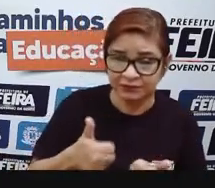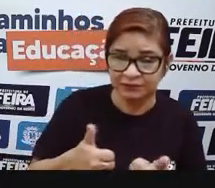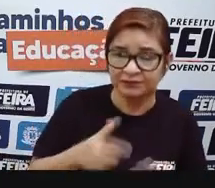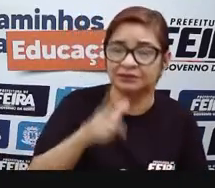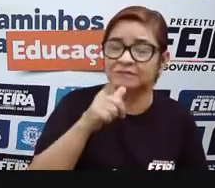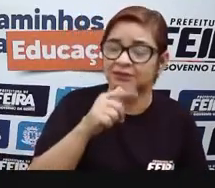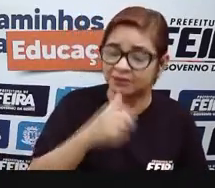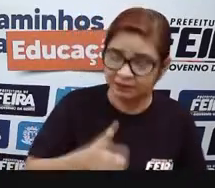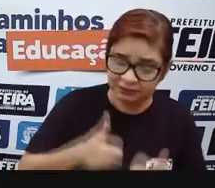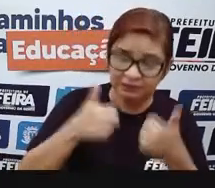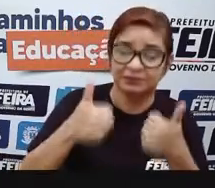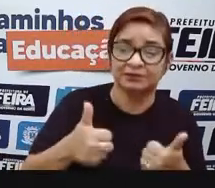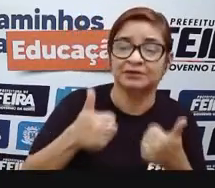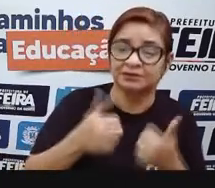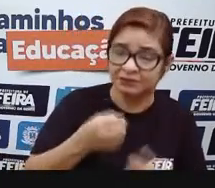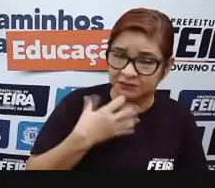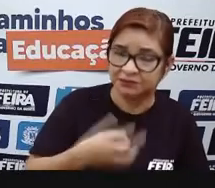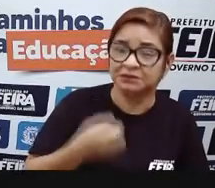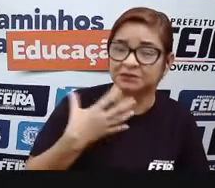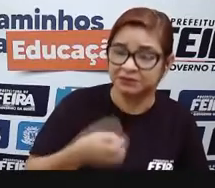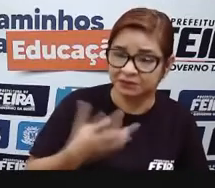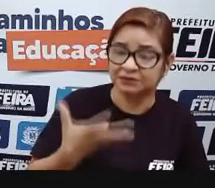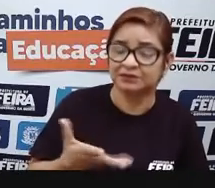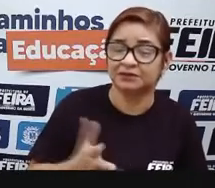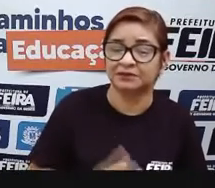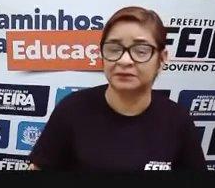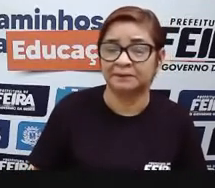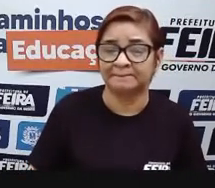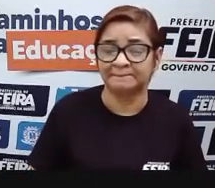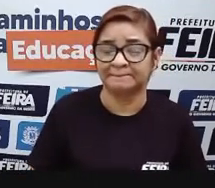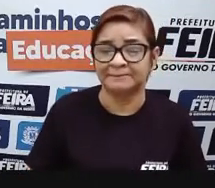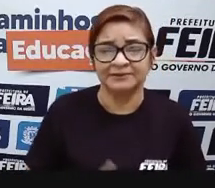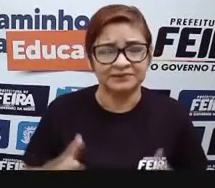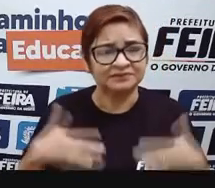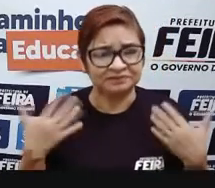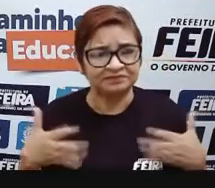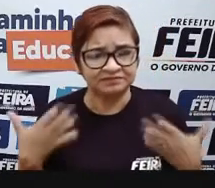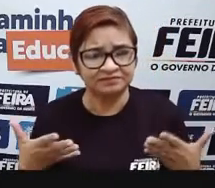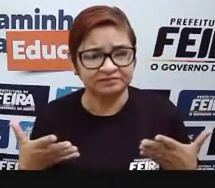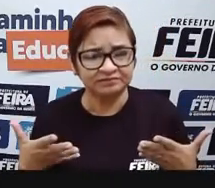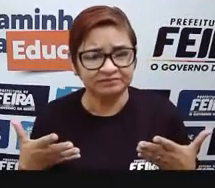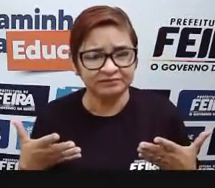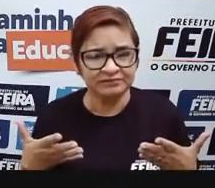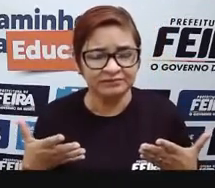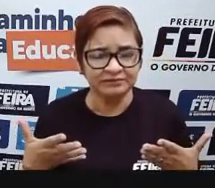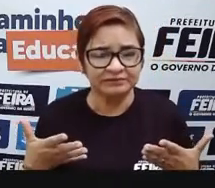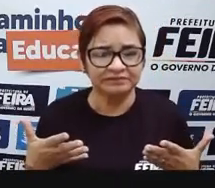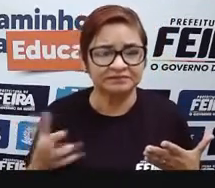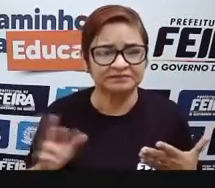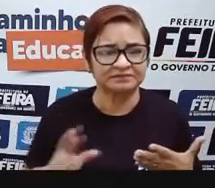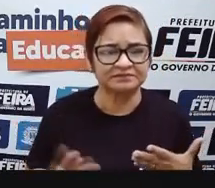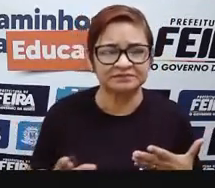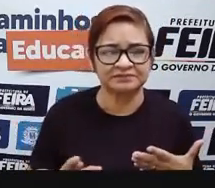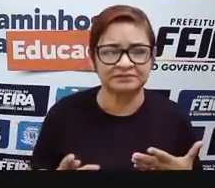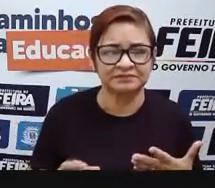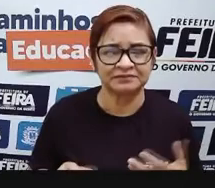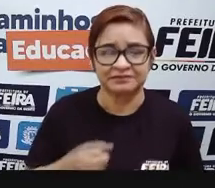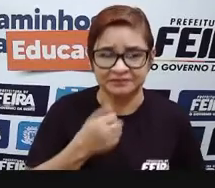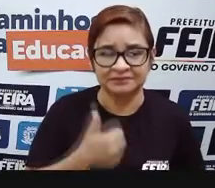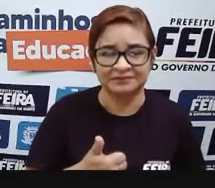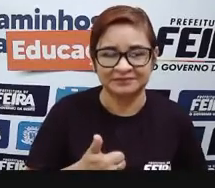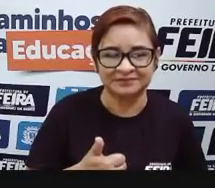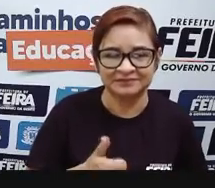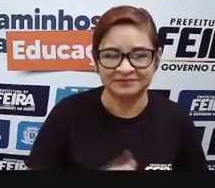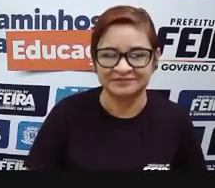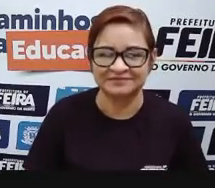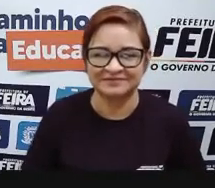mineral, bastante. Mas com esse calor intenso, a água de coco não subiu, não, né? Não subiu, não. O preço de janeiro é um,